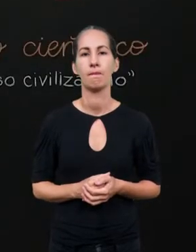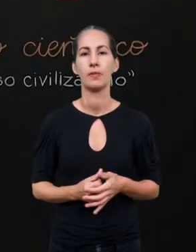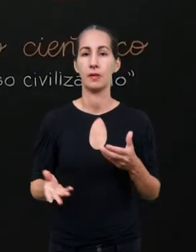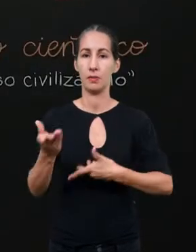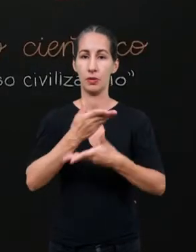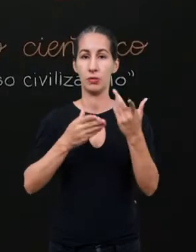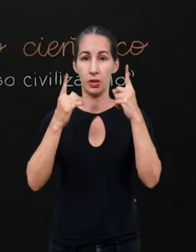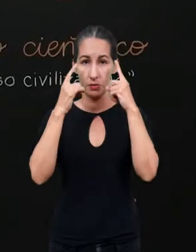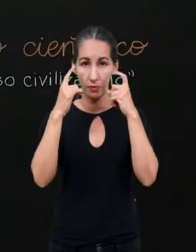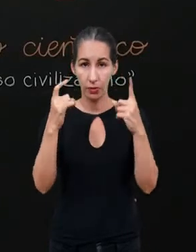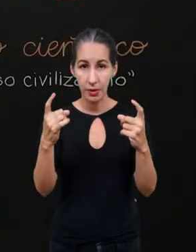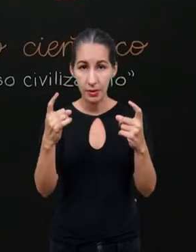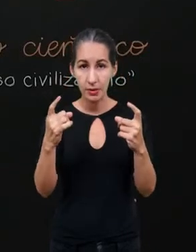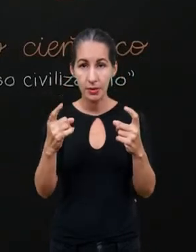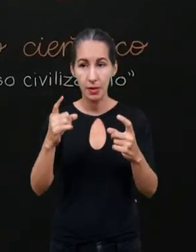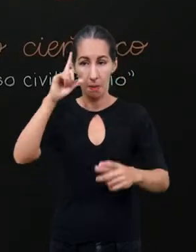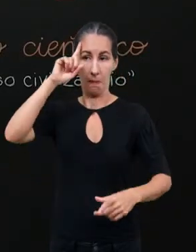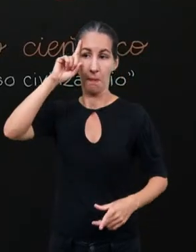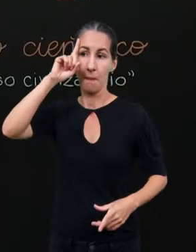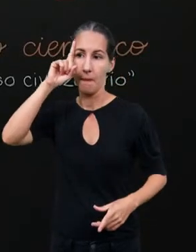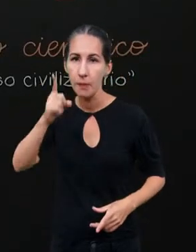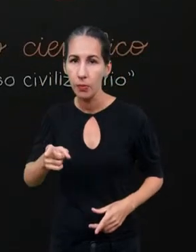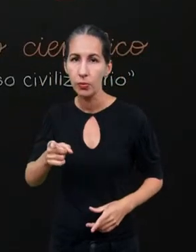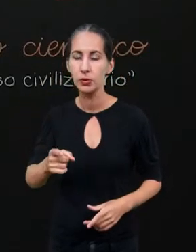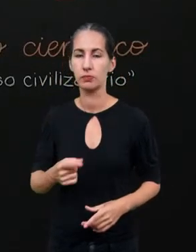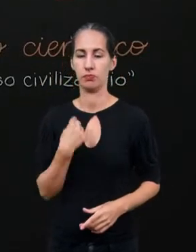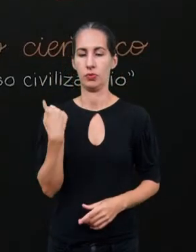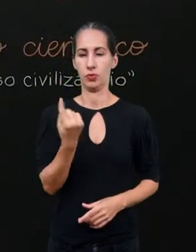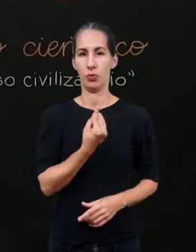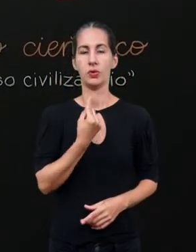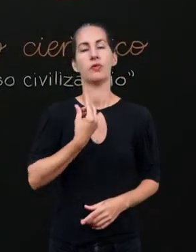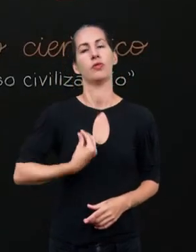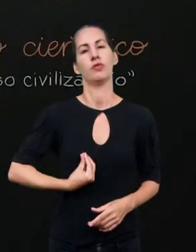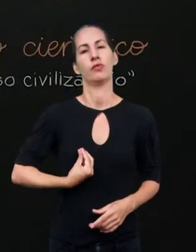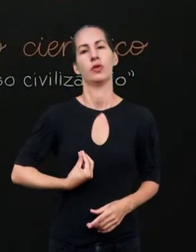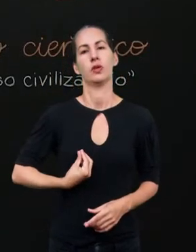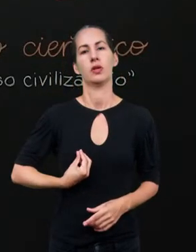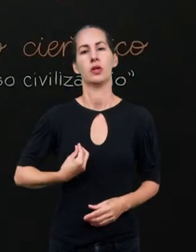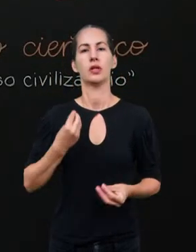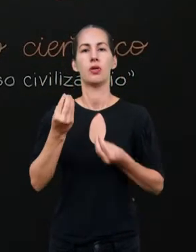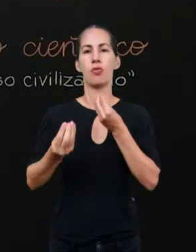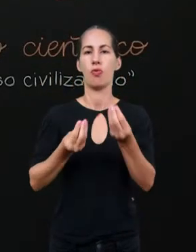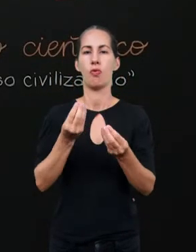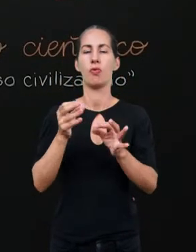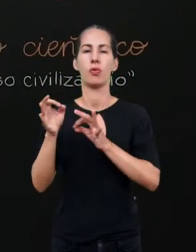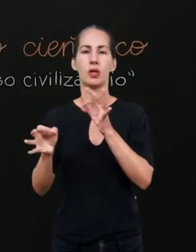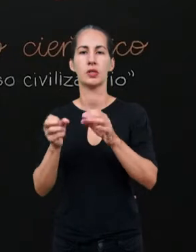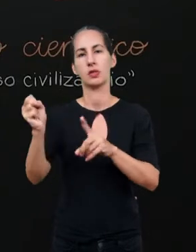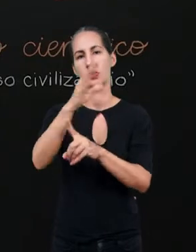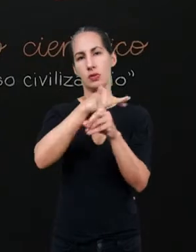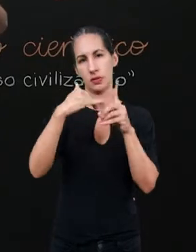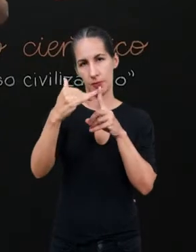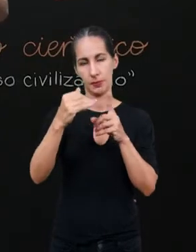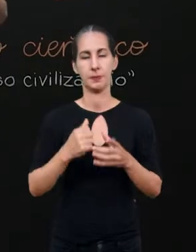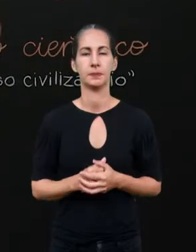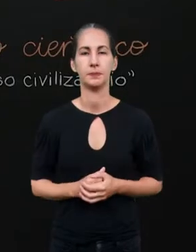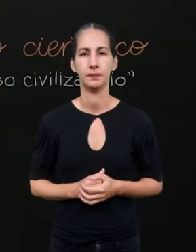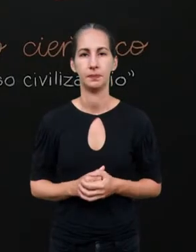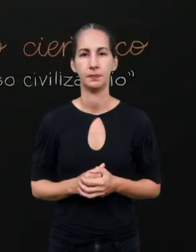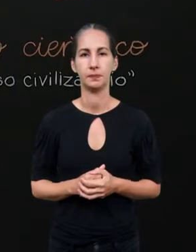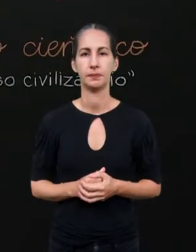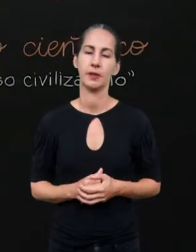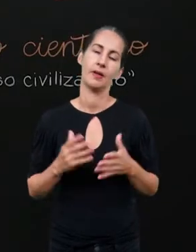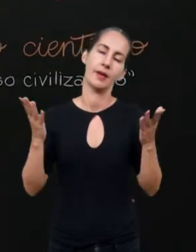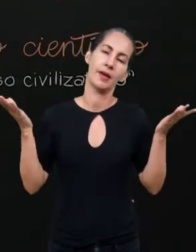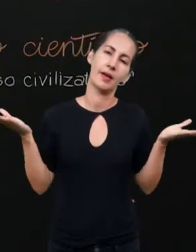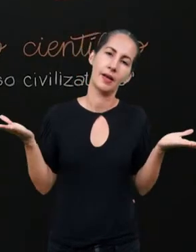por meio da violência, eles impõem o seu padrão, o seu domínio e a sua forma de organização social. É